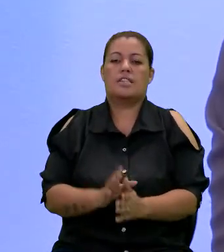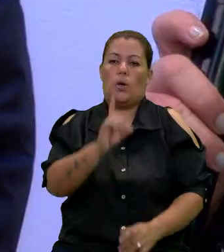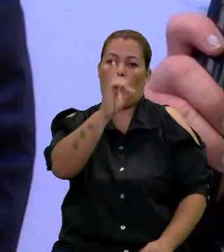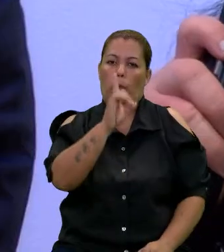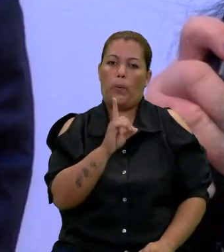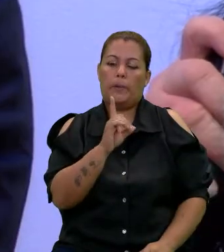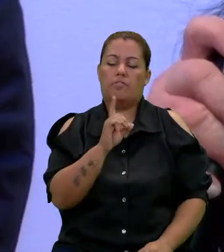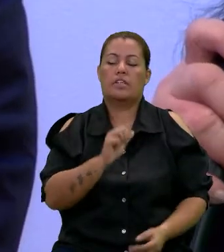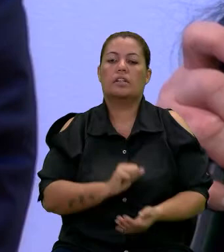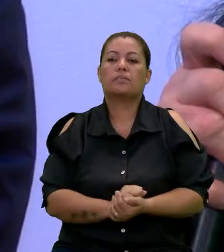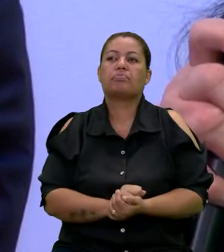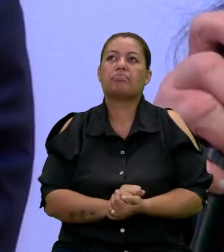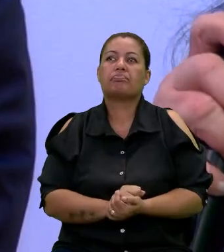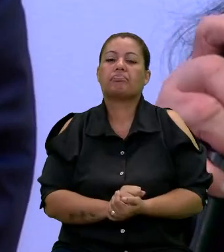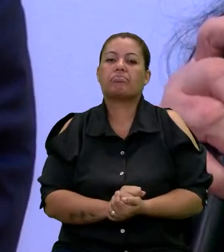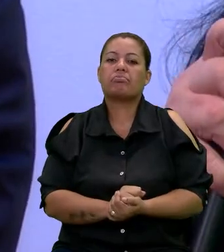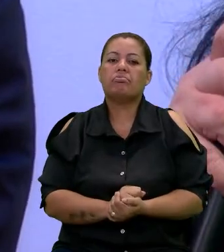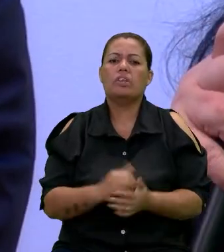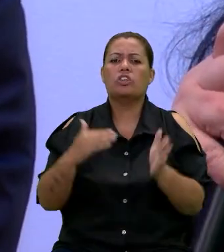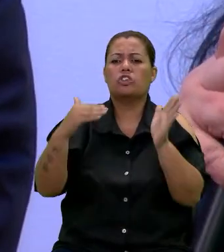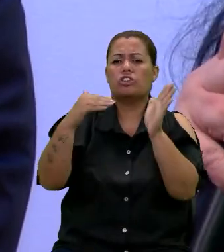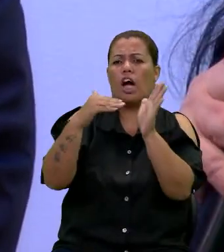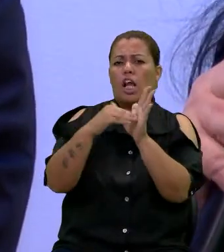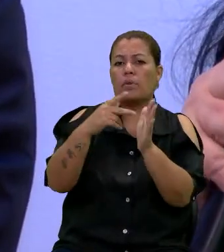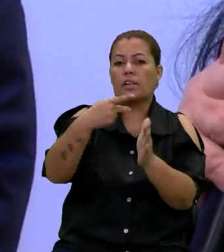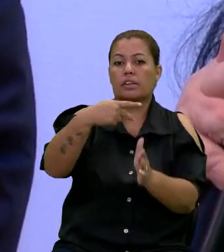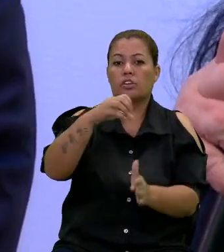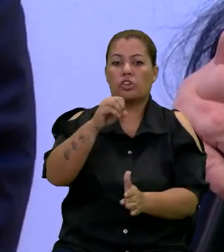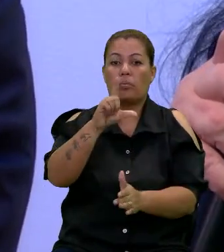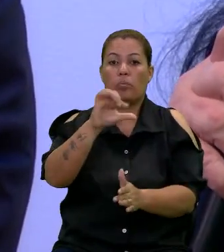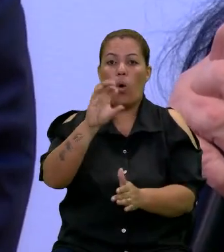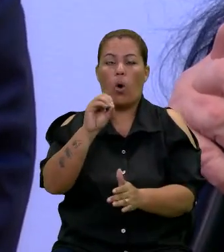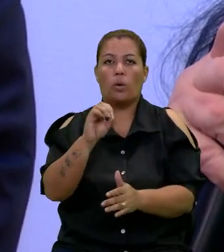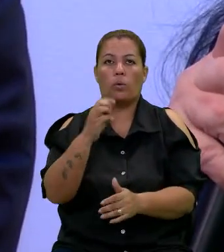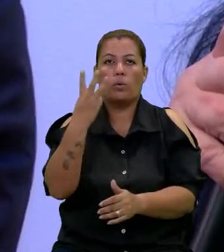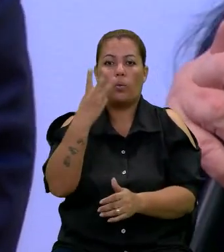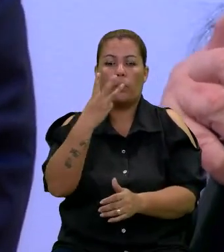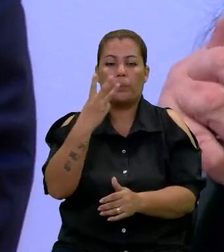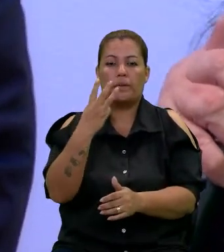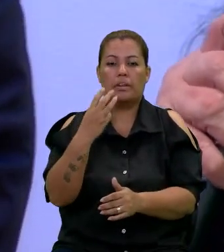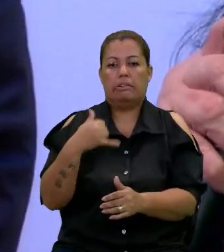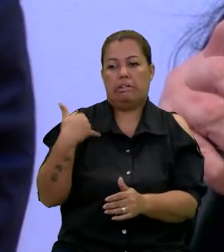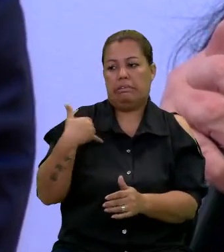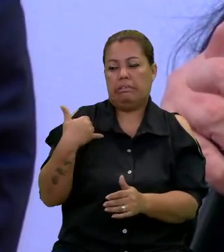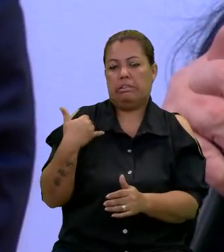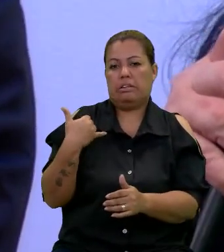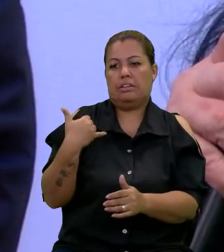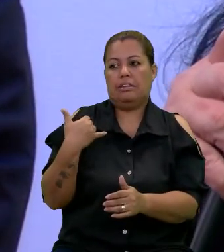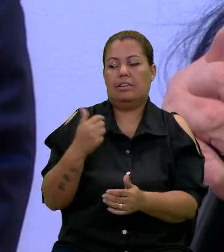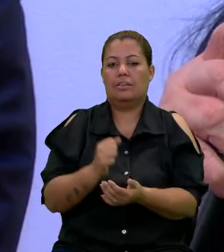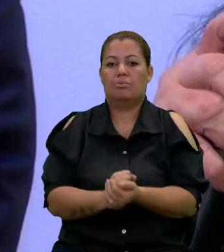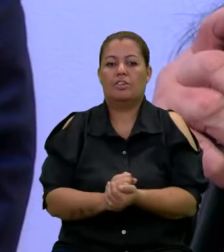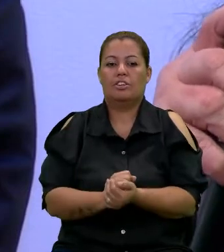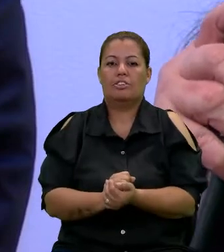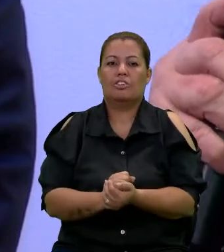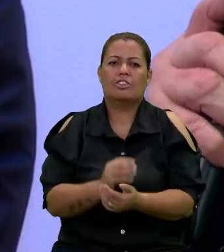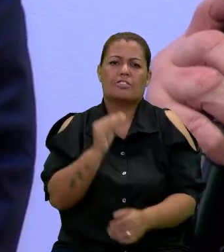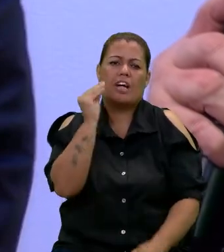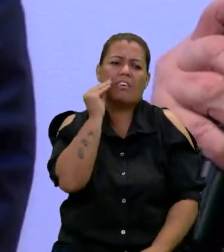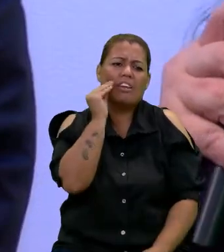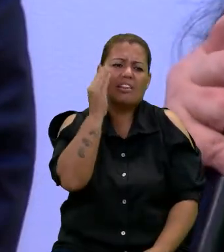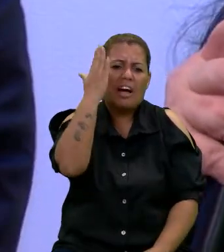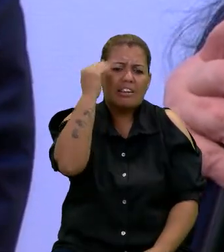deficiência, né? É, eu tive a minha limitação de polio com três anos de idade e a partir daí, claro, que você vai tentar